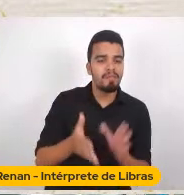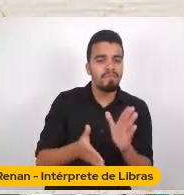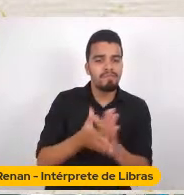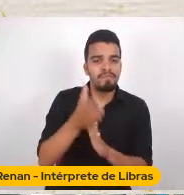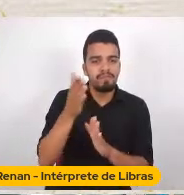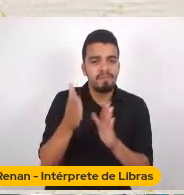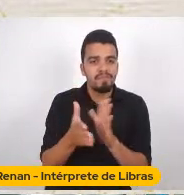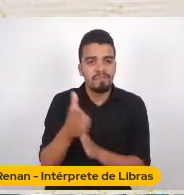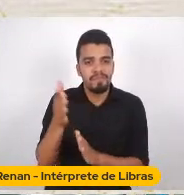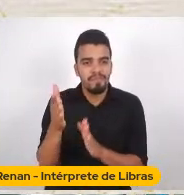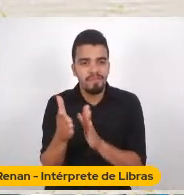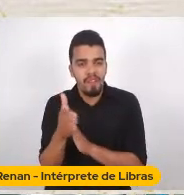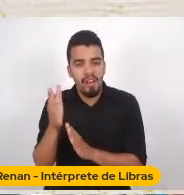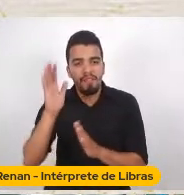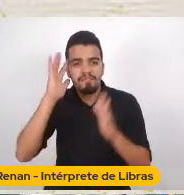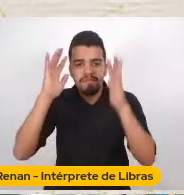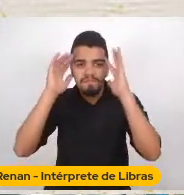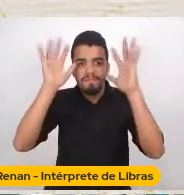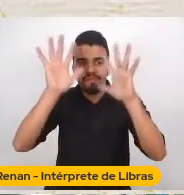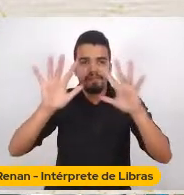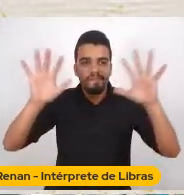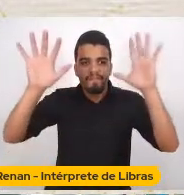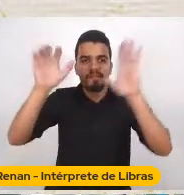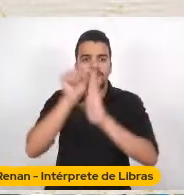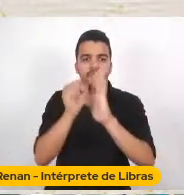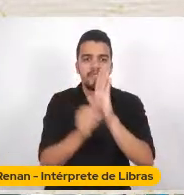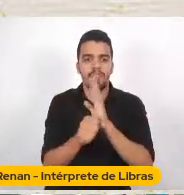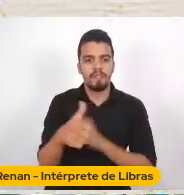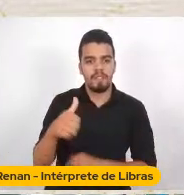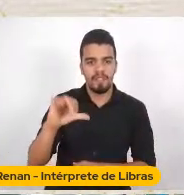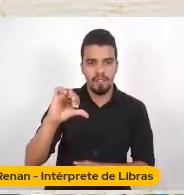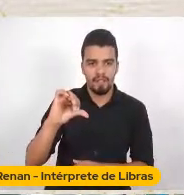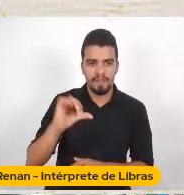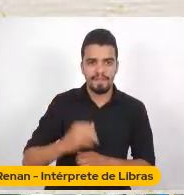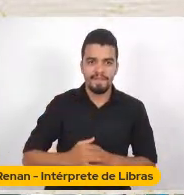XIX Não há muita Diferença nisso Pode passar Por favor